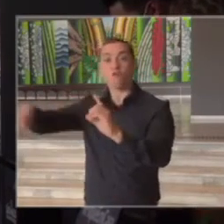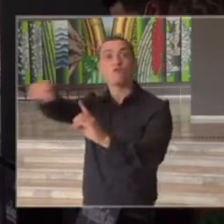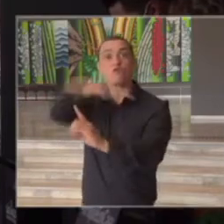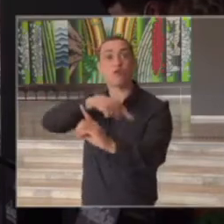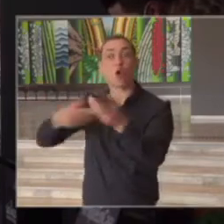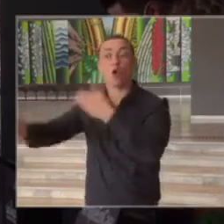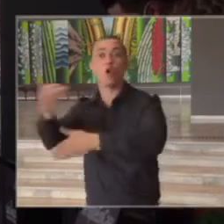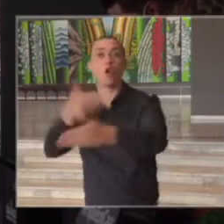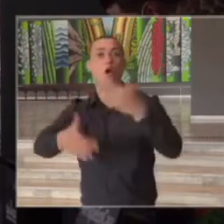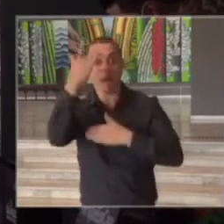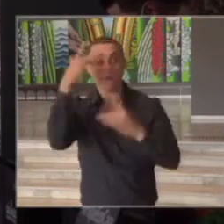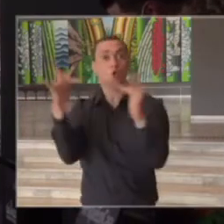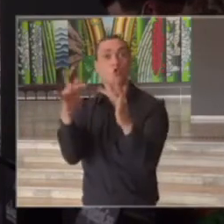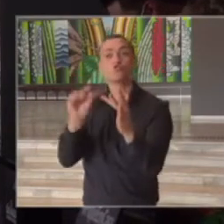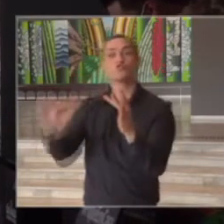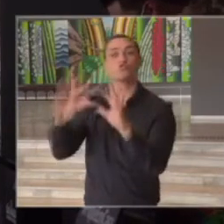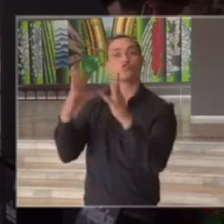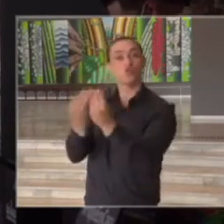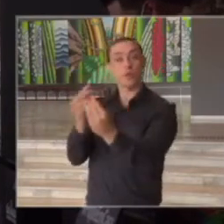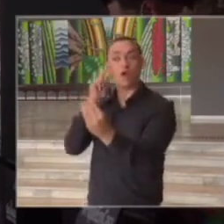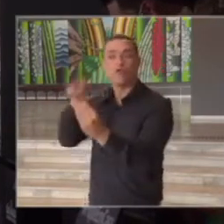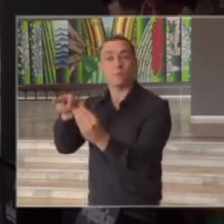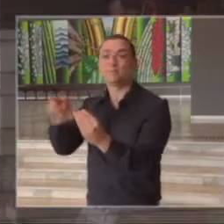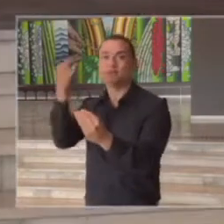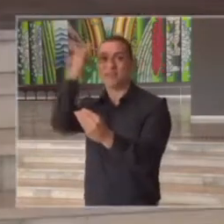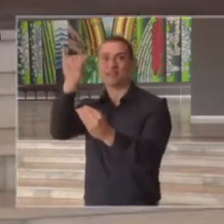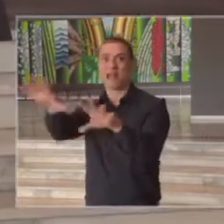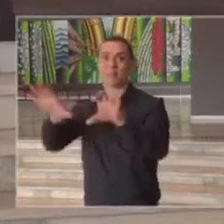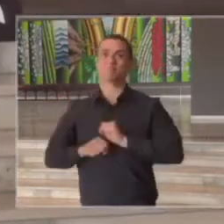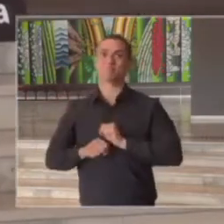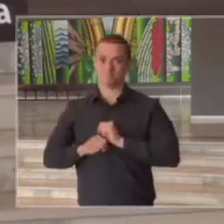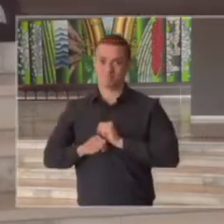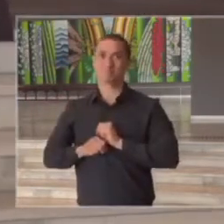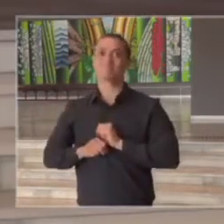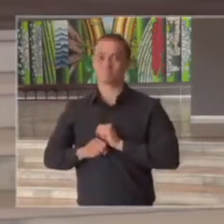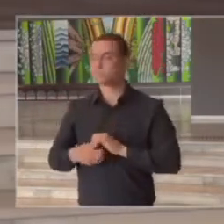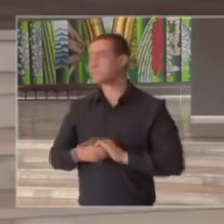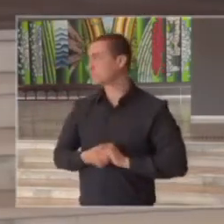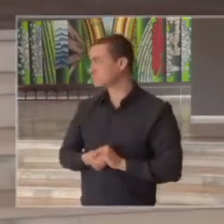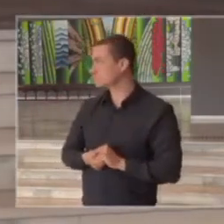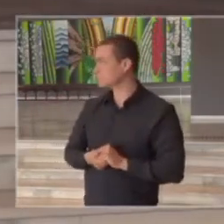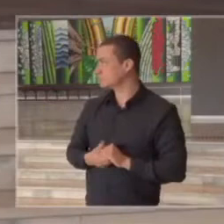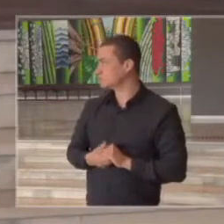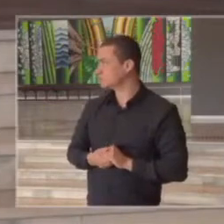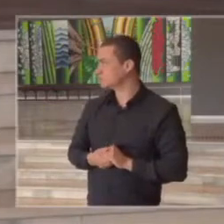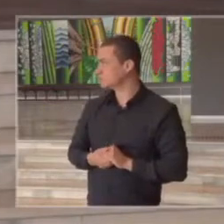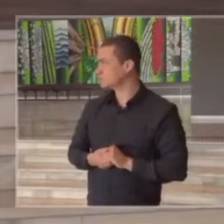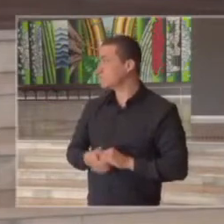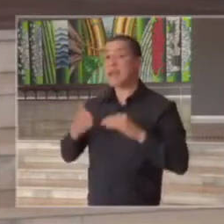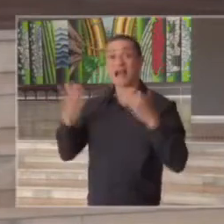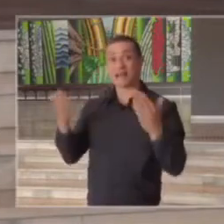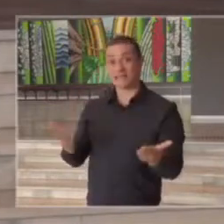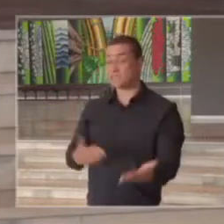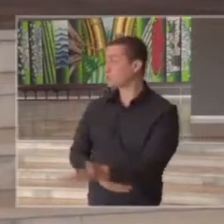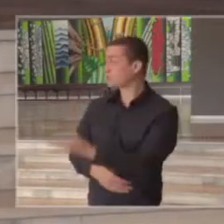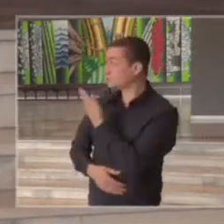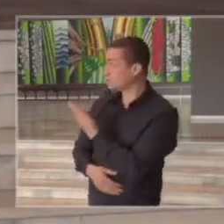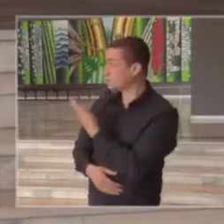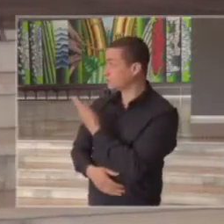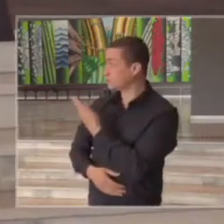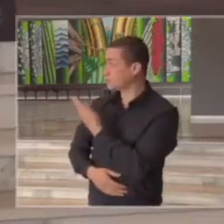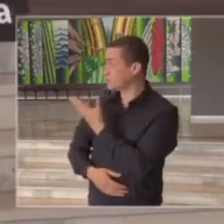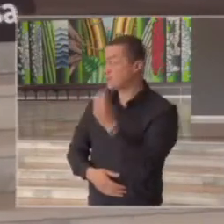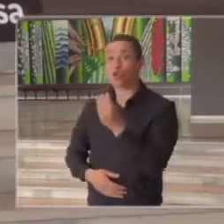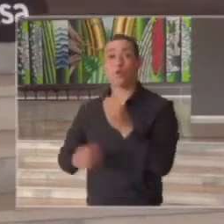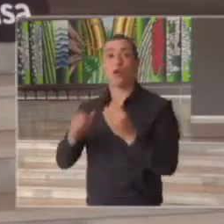relacionamento dessas pessoas para prevenir a infecção próximo e aí ligações